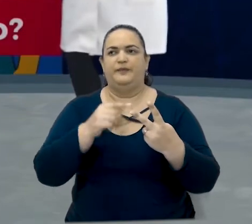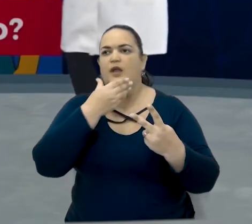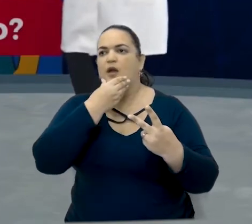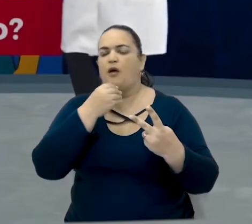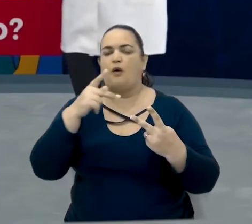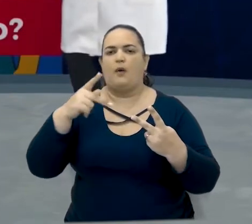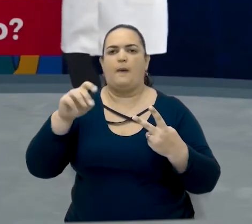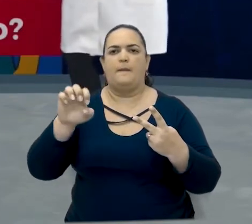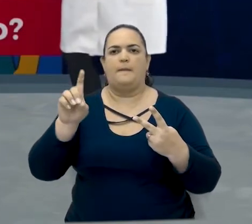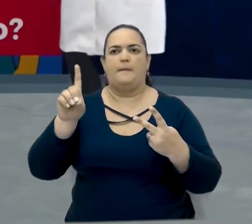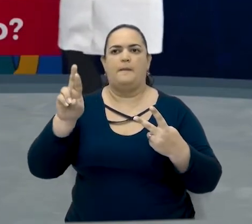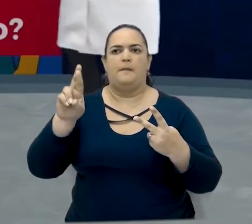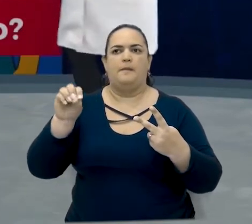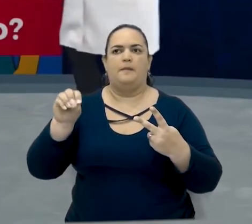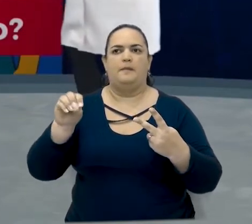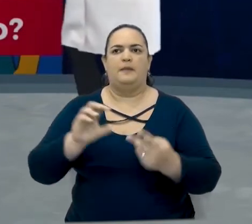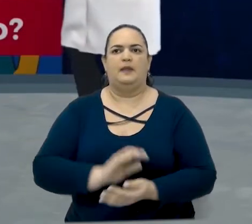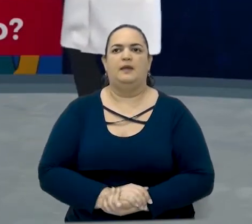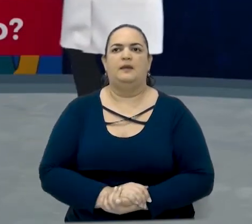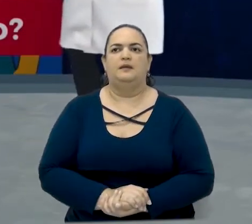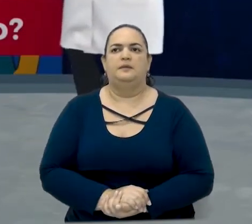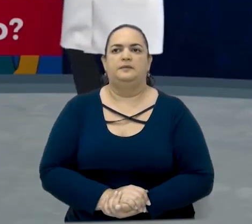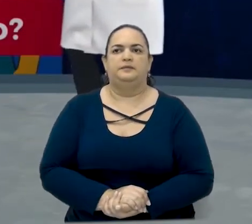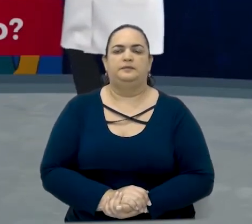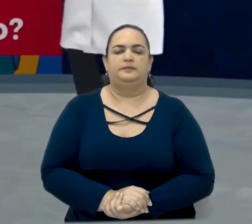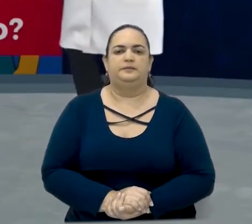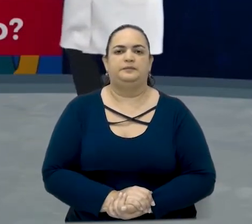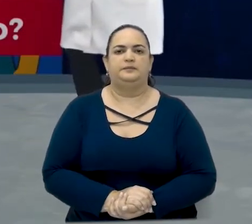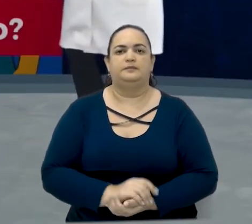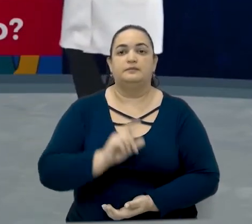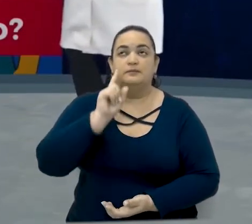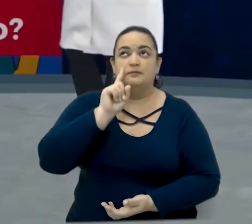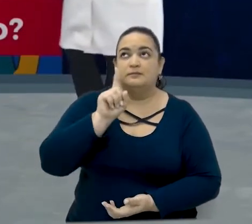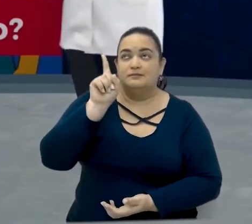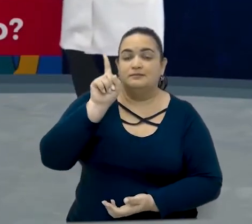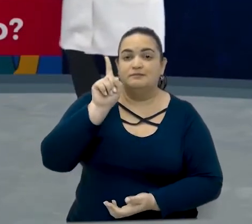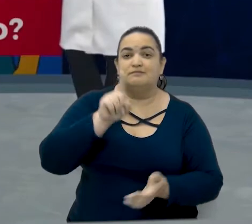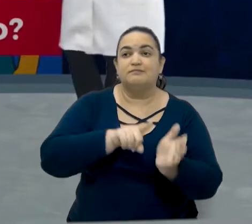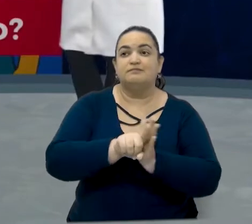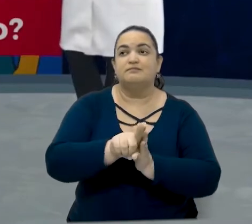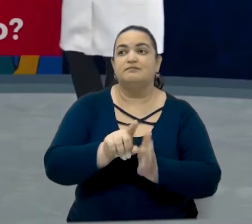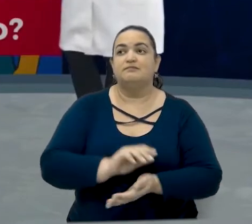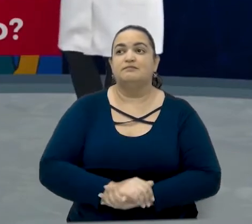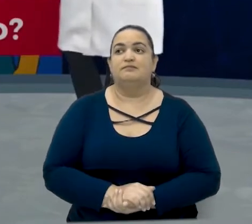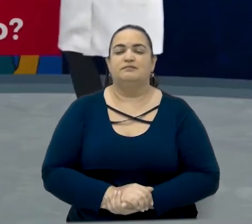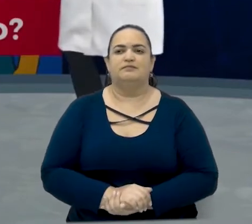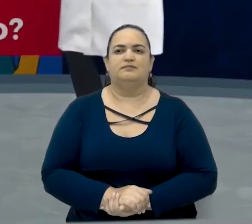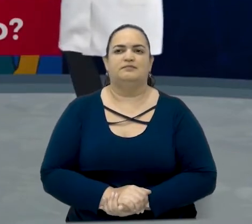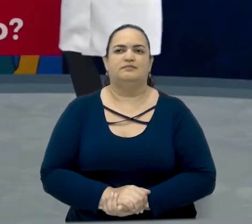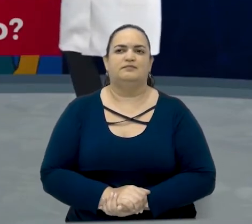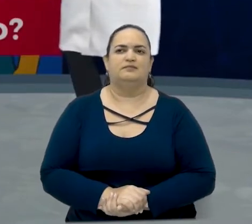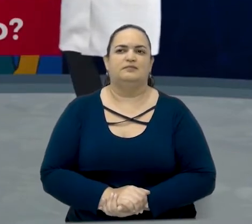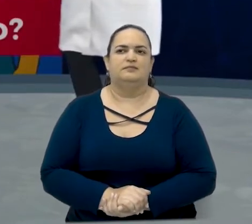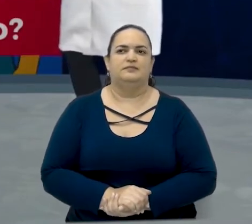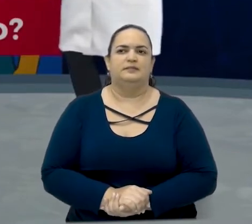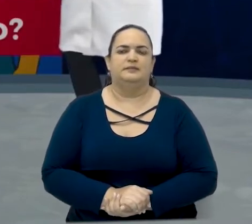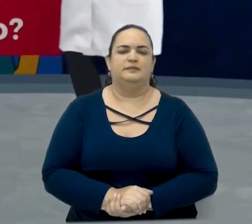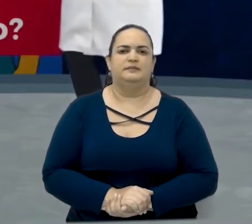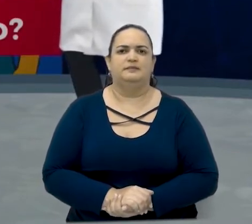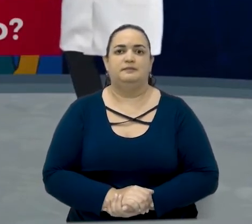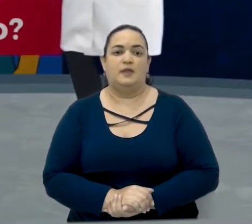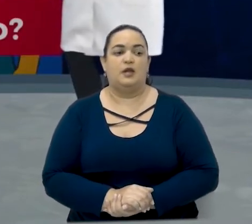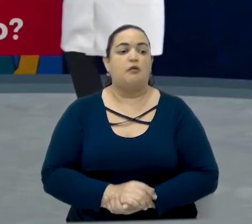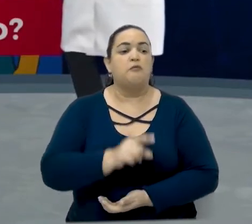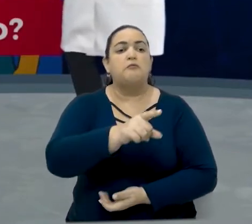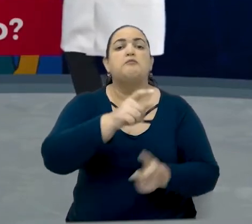A pergunta é, Where do you come from? O que é isso? Where do you come from? De onde você